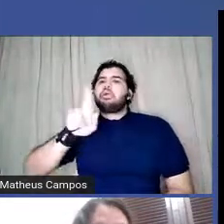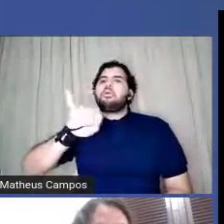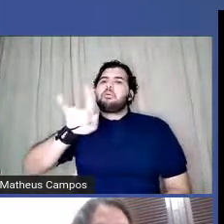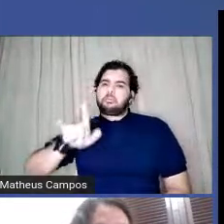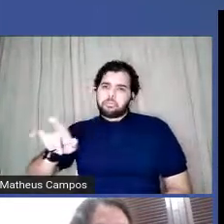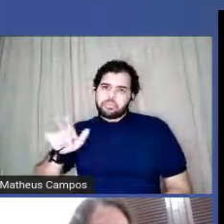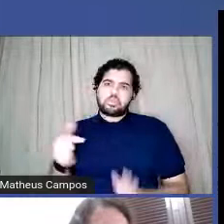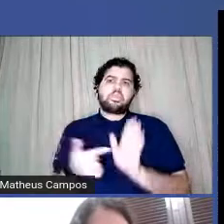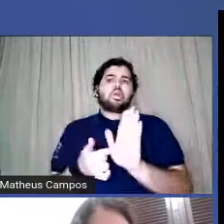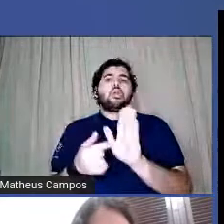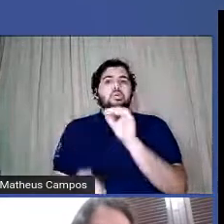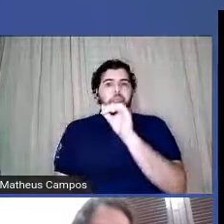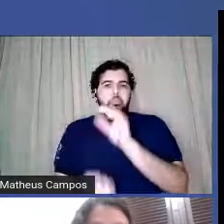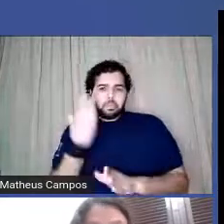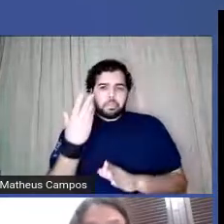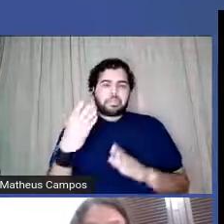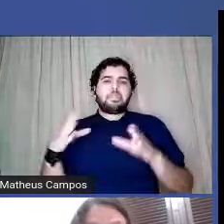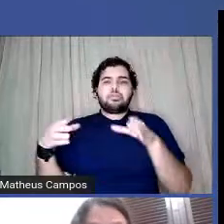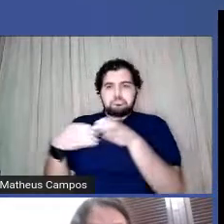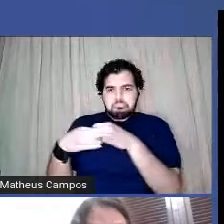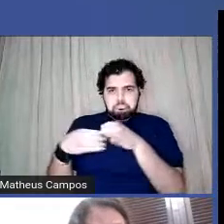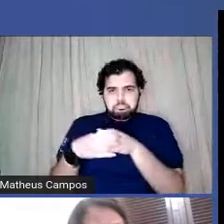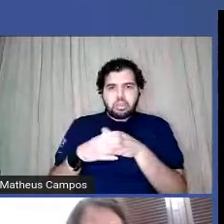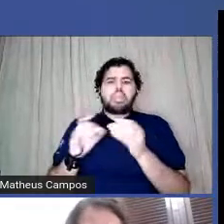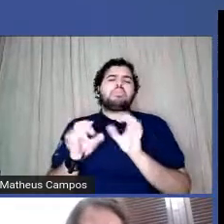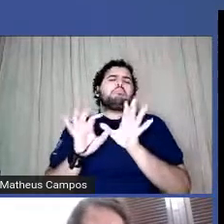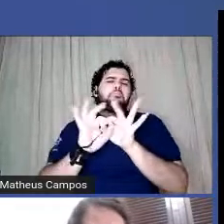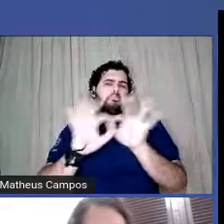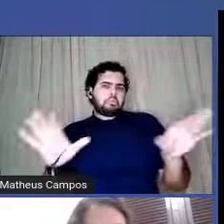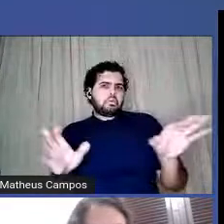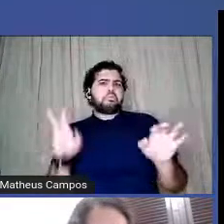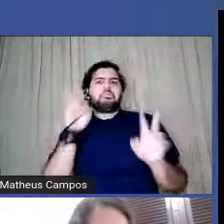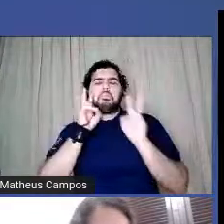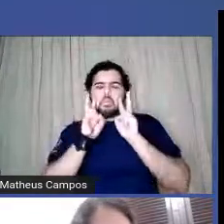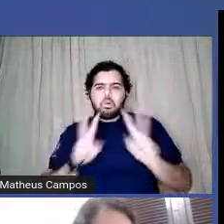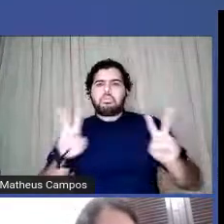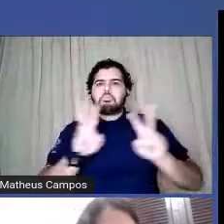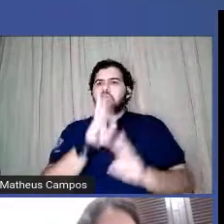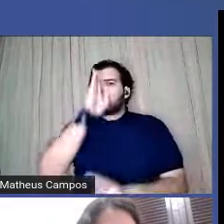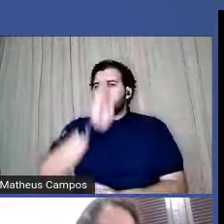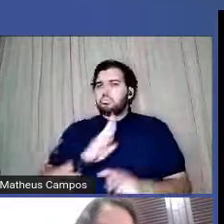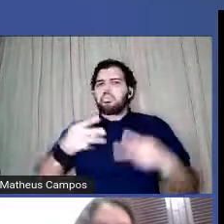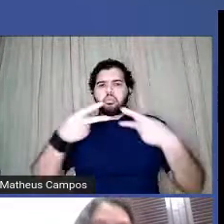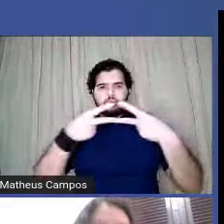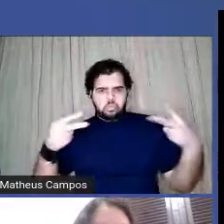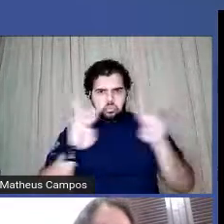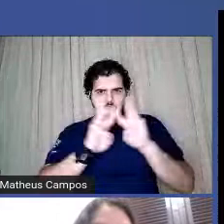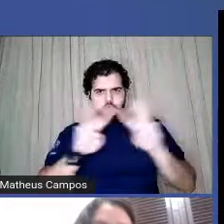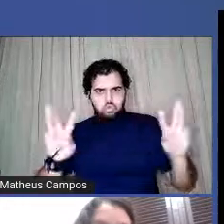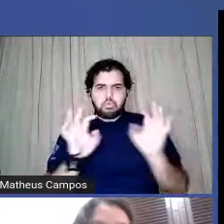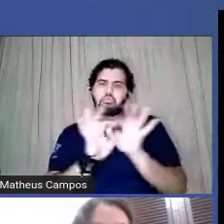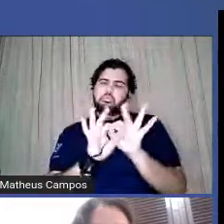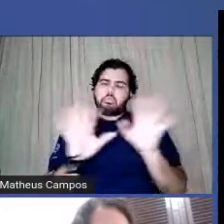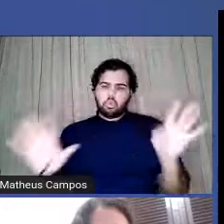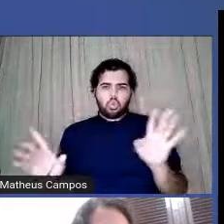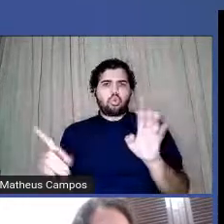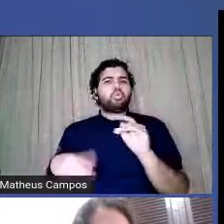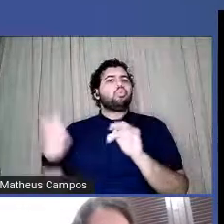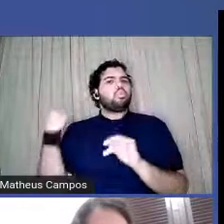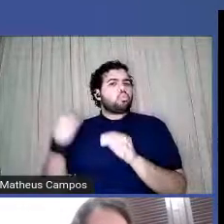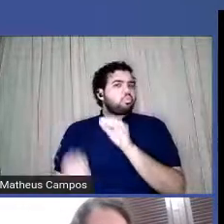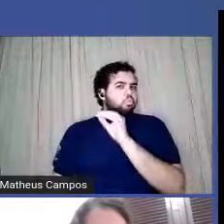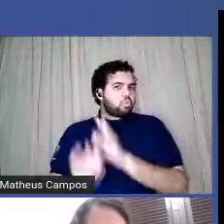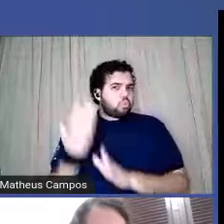que foi produzida pela coletiva, que está lá disponível de forma gratuita na página delas, né? Que foi feita de forma